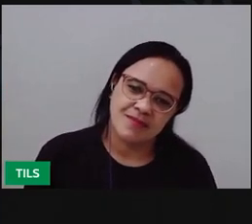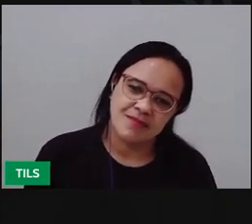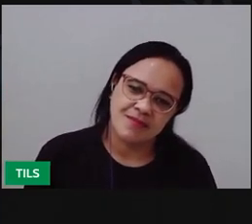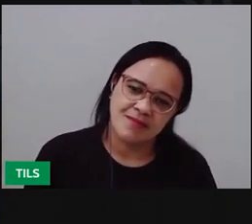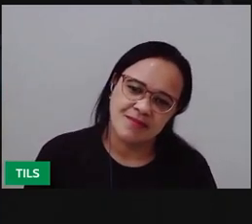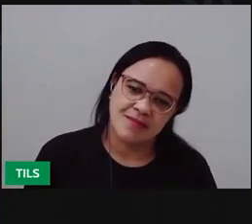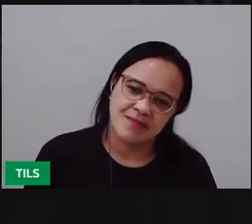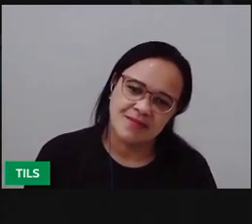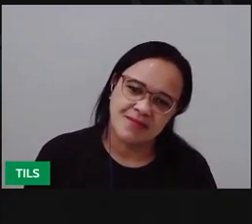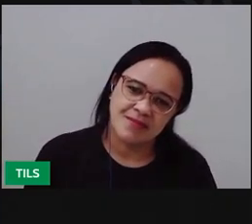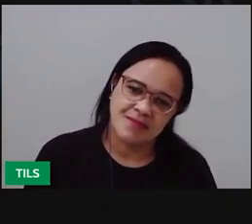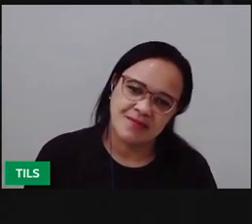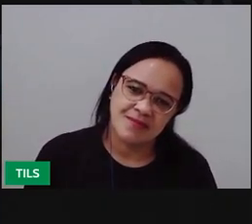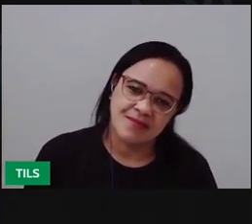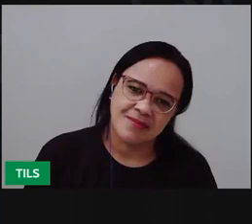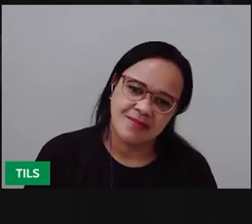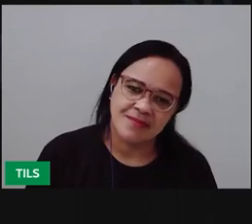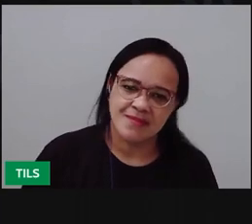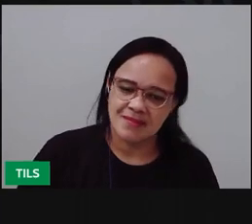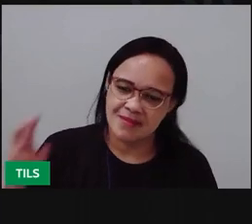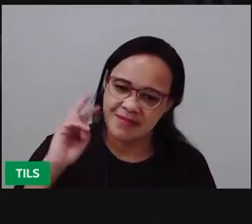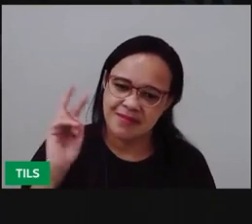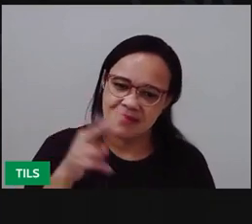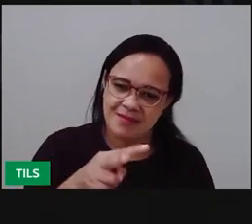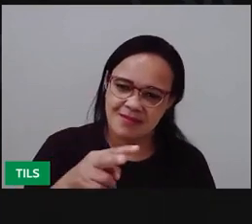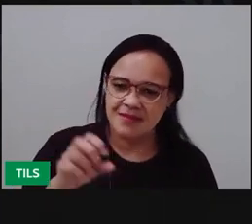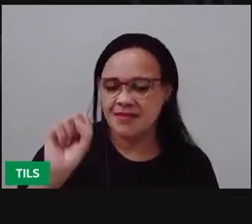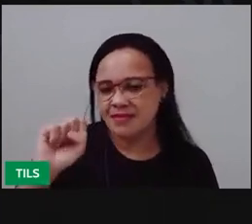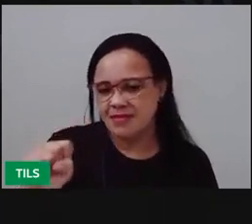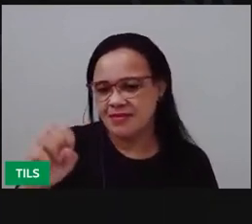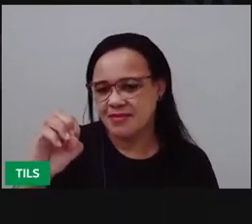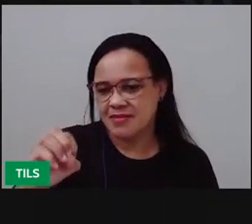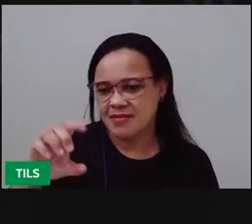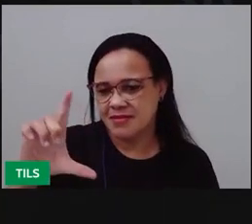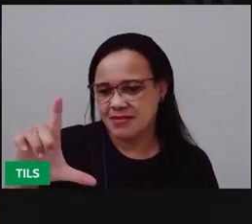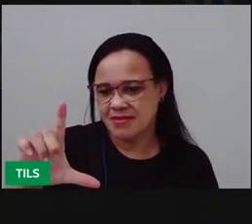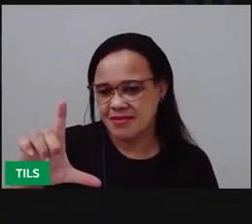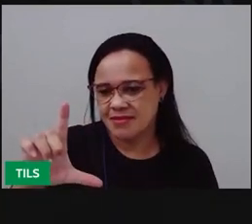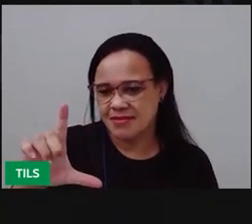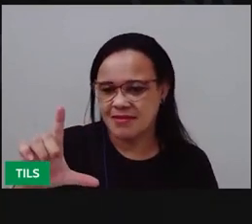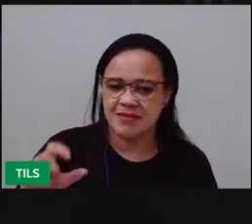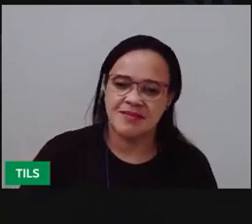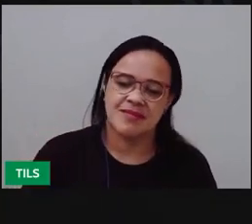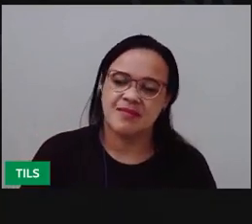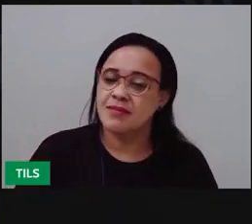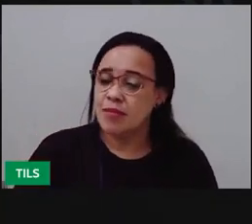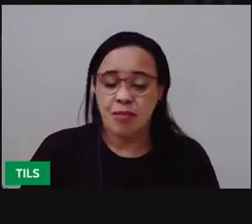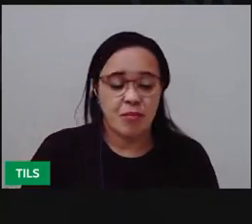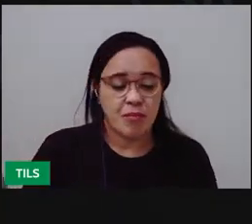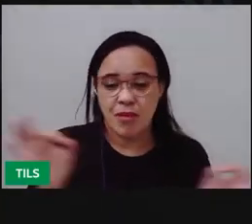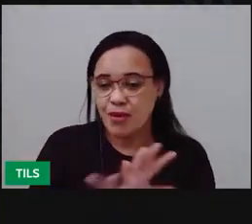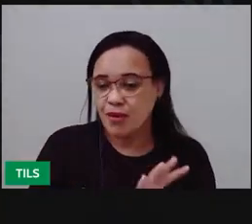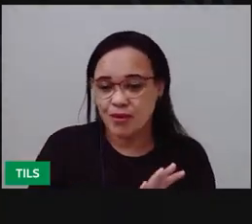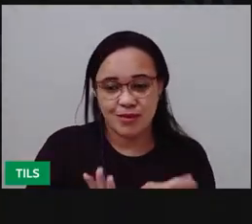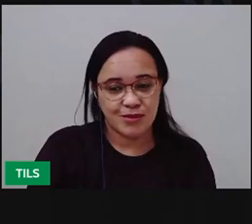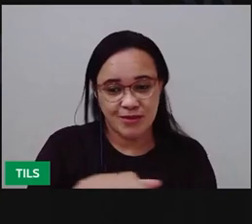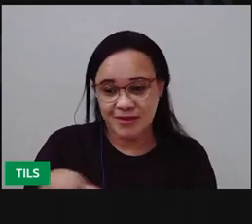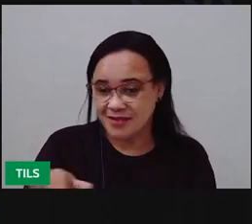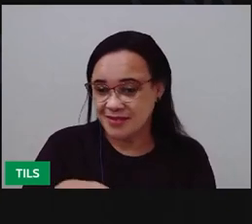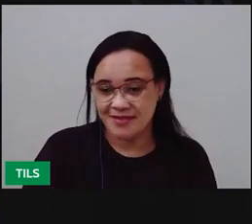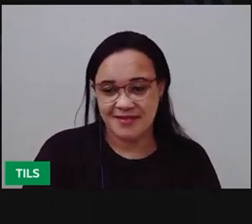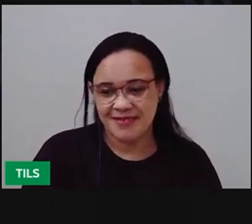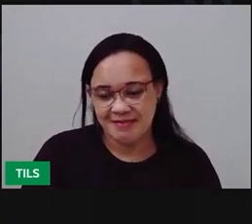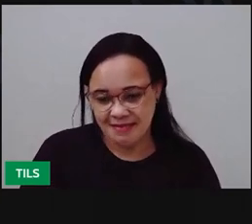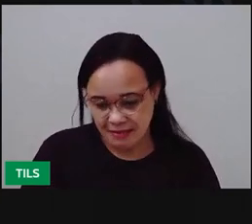Olha. Sol. Tá pronta a nossa xilogravura.